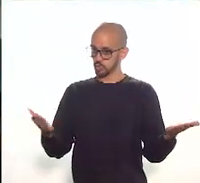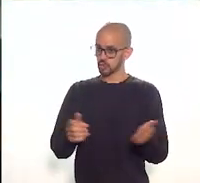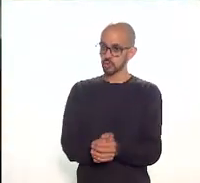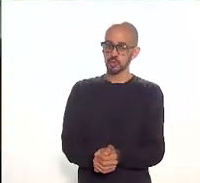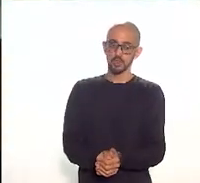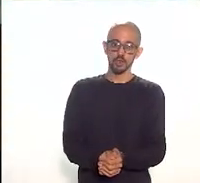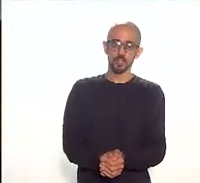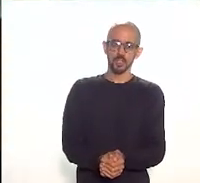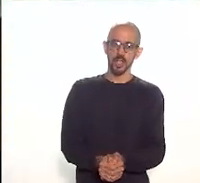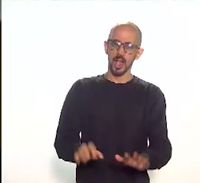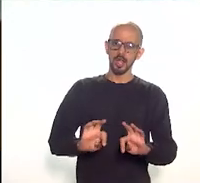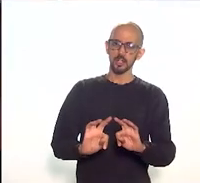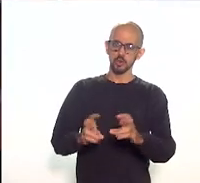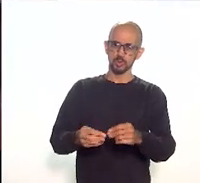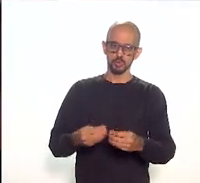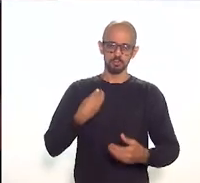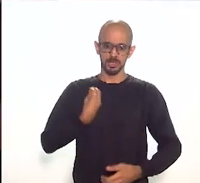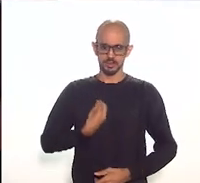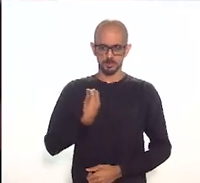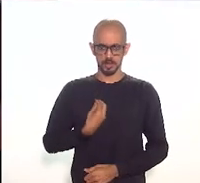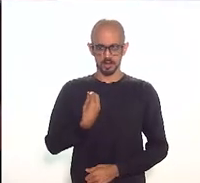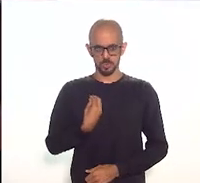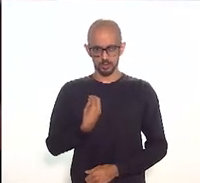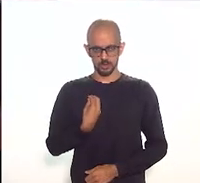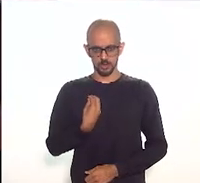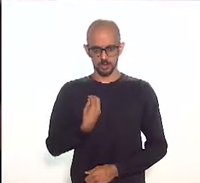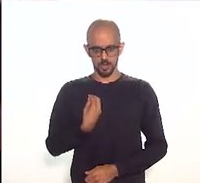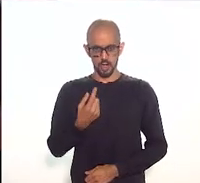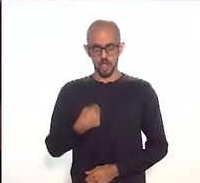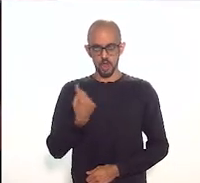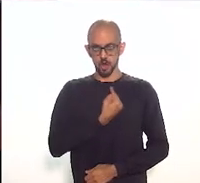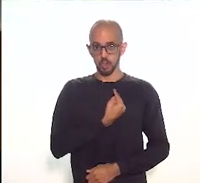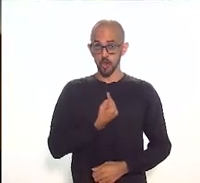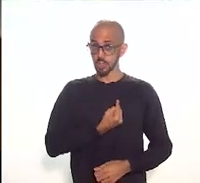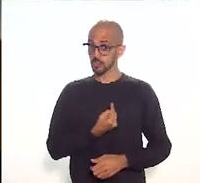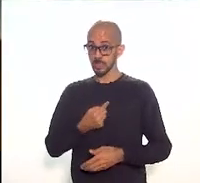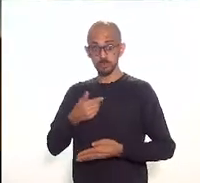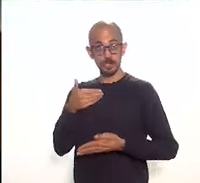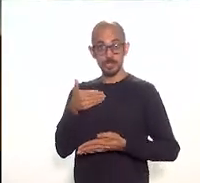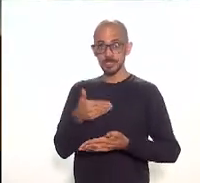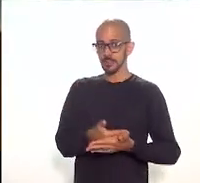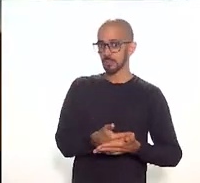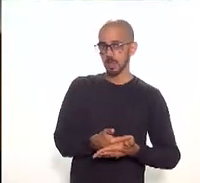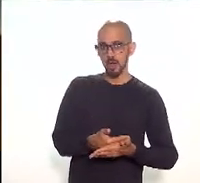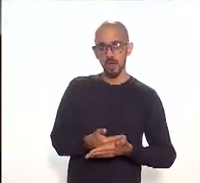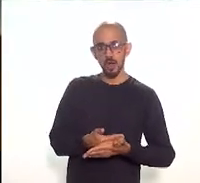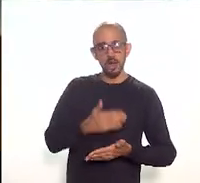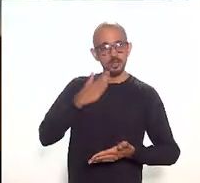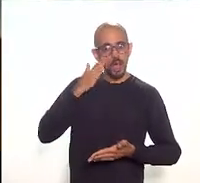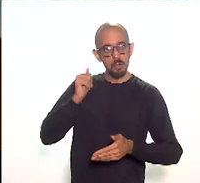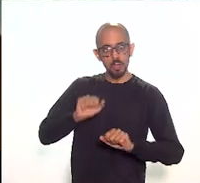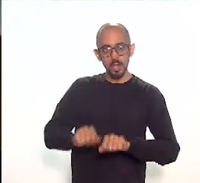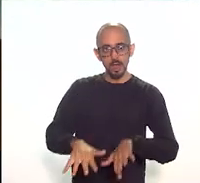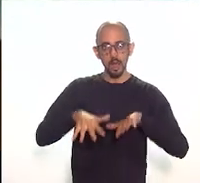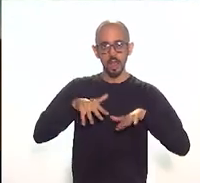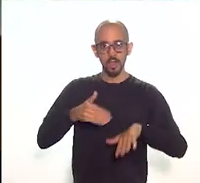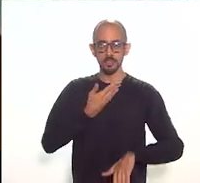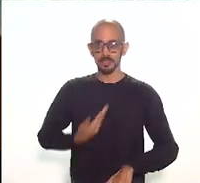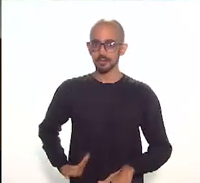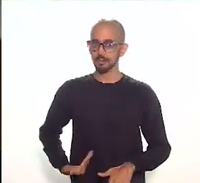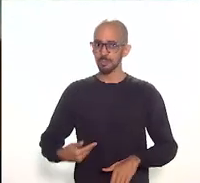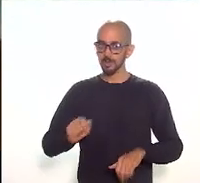participando. a gente ficou sabendo um pouco em cima da hora dessa audiência, recebemos o